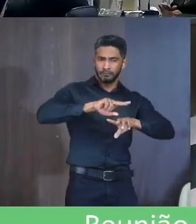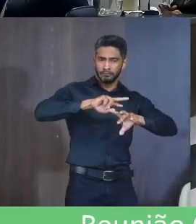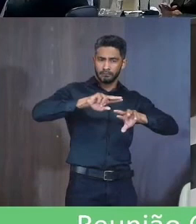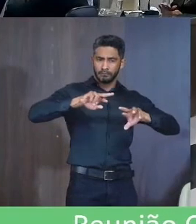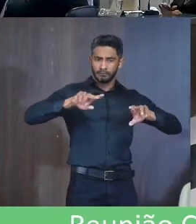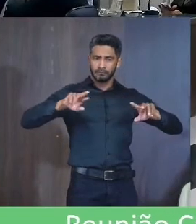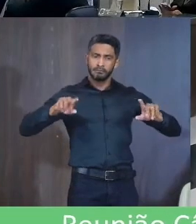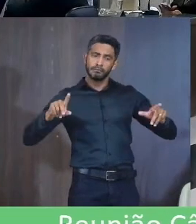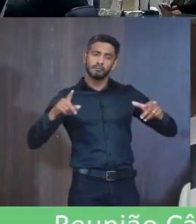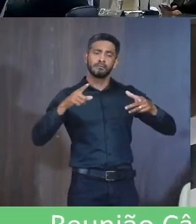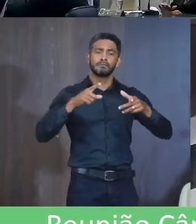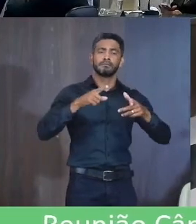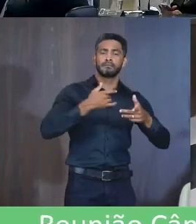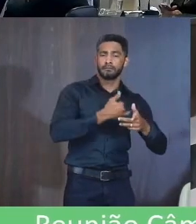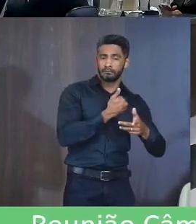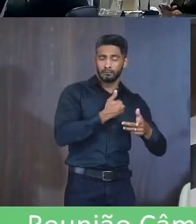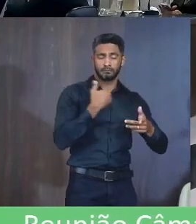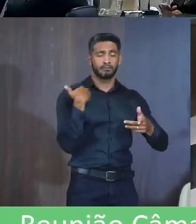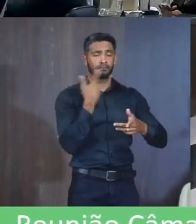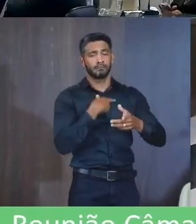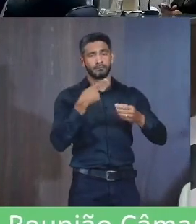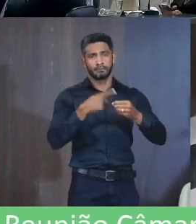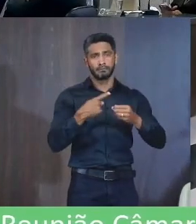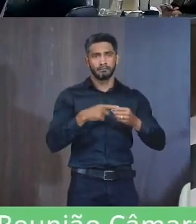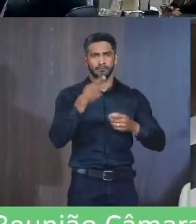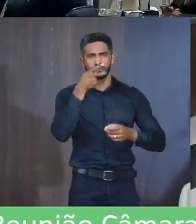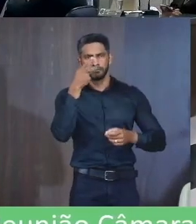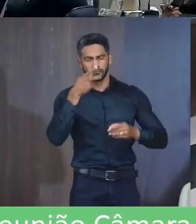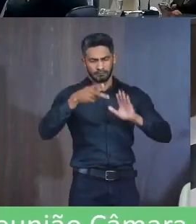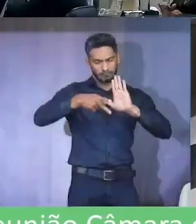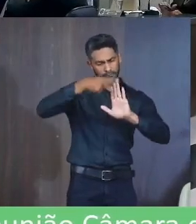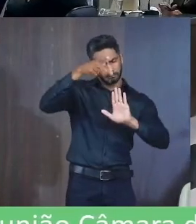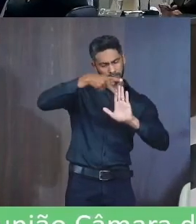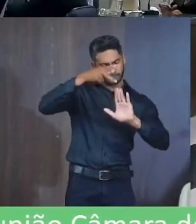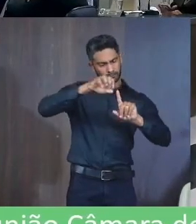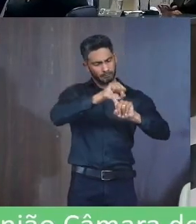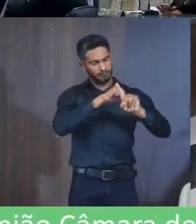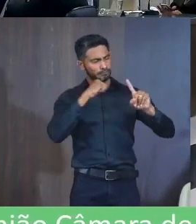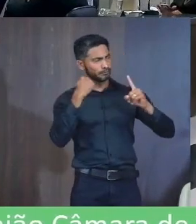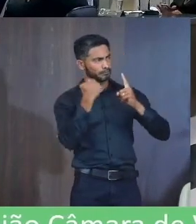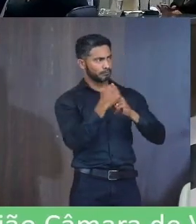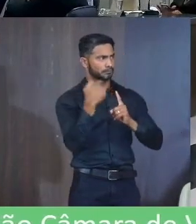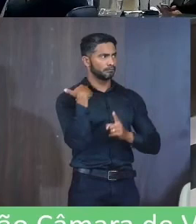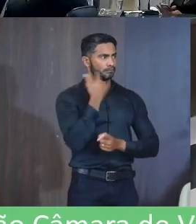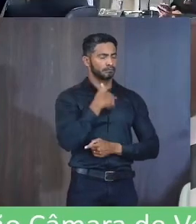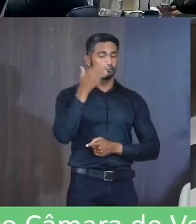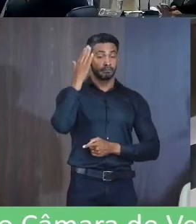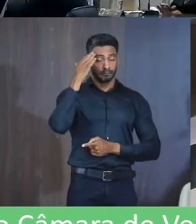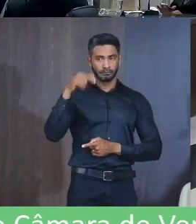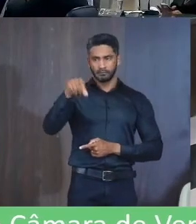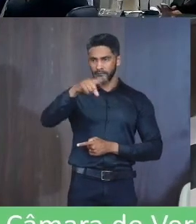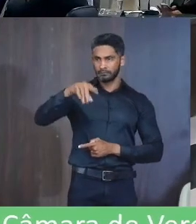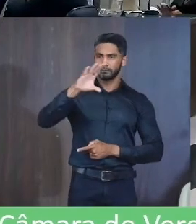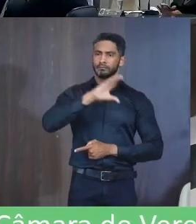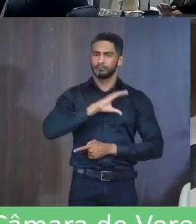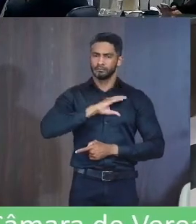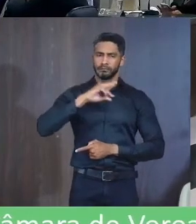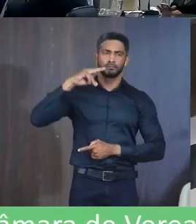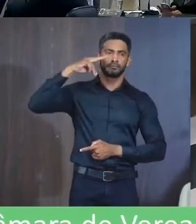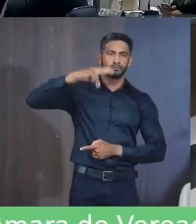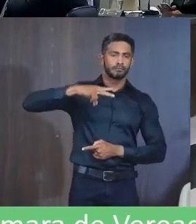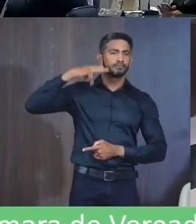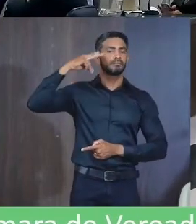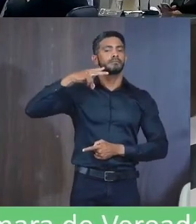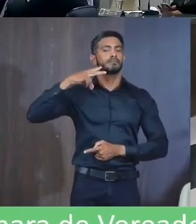Aqui no nosso município Quando a gente gente fala Em projetos sociais Nós sabemos Que os nossos colegas Todos nós vereadores